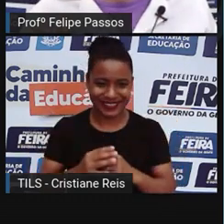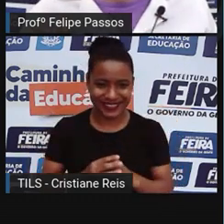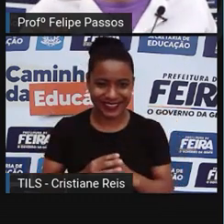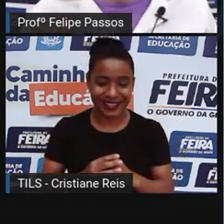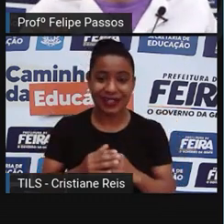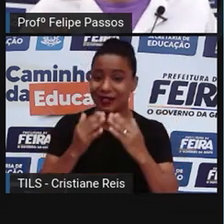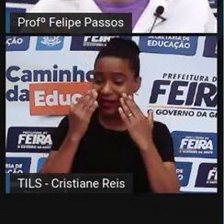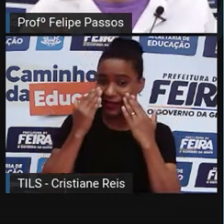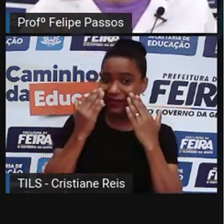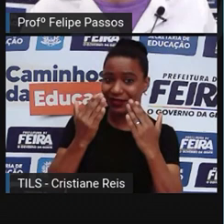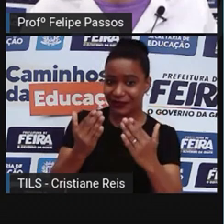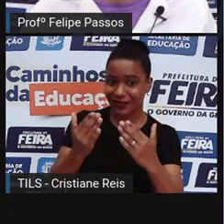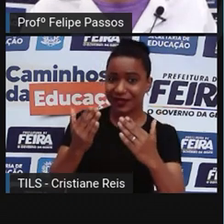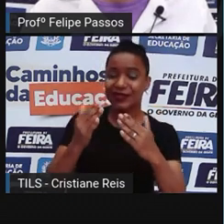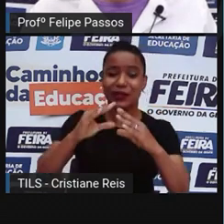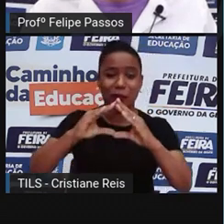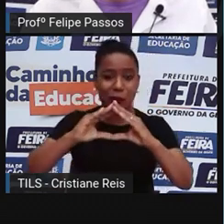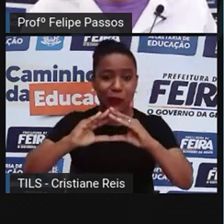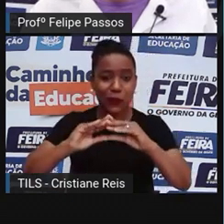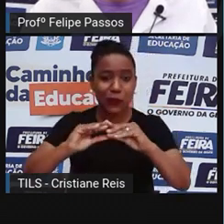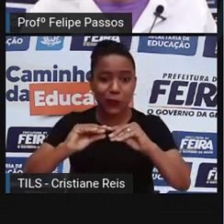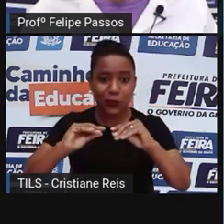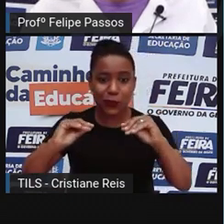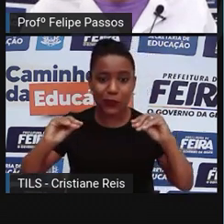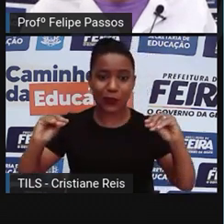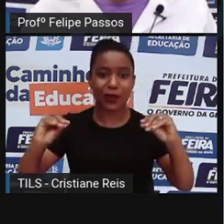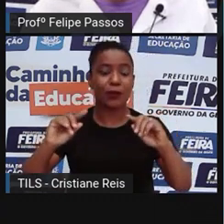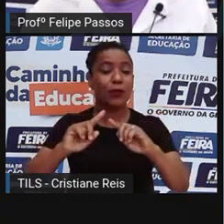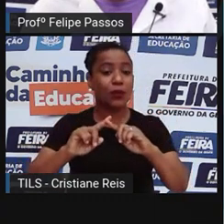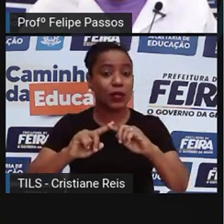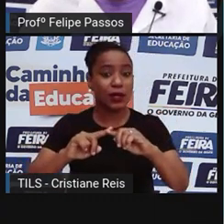cicatrização, você tem uma recuperação do tecido.